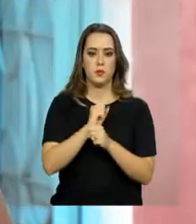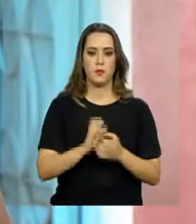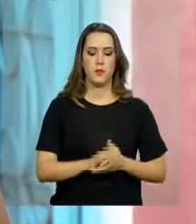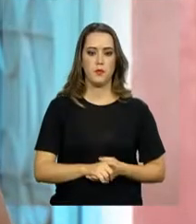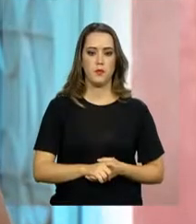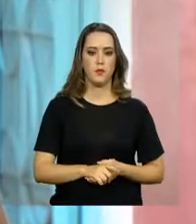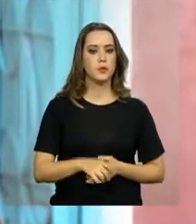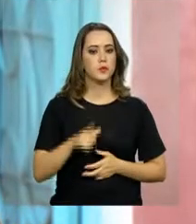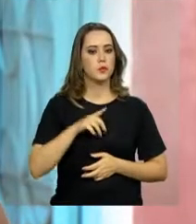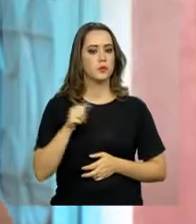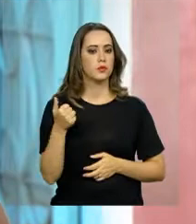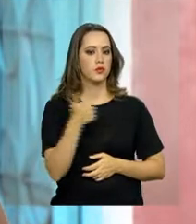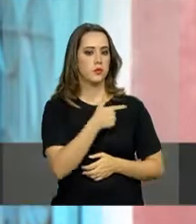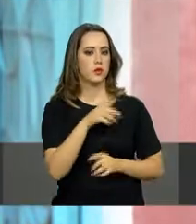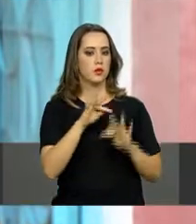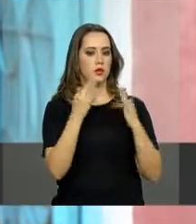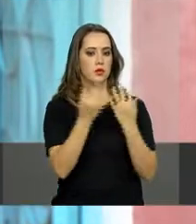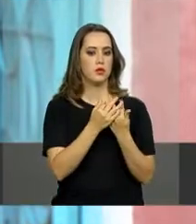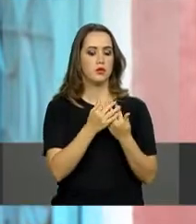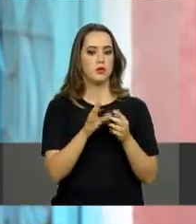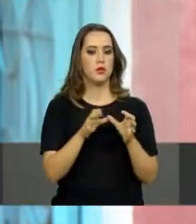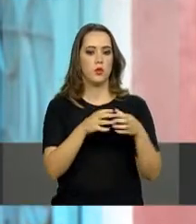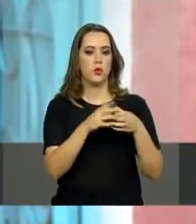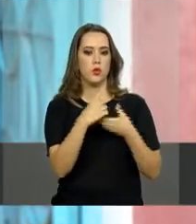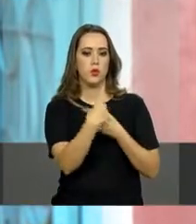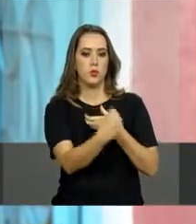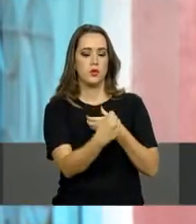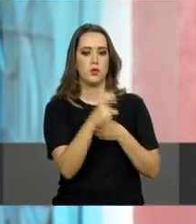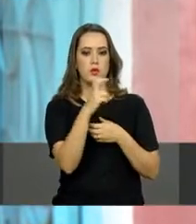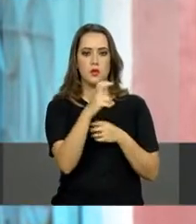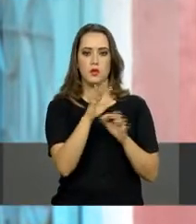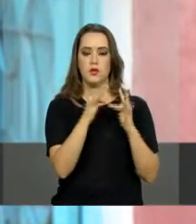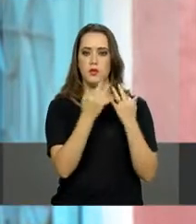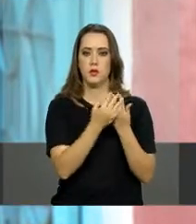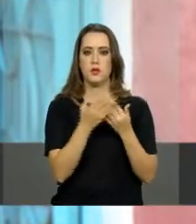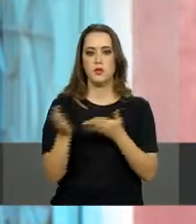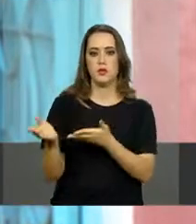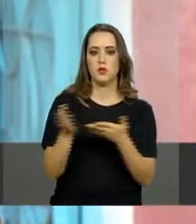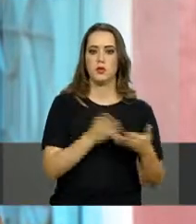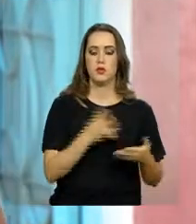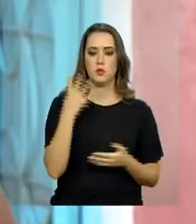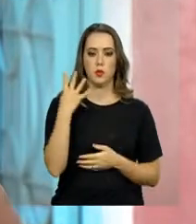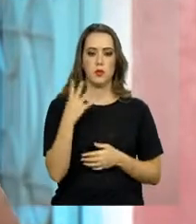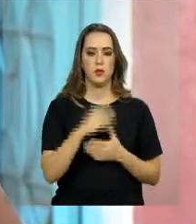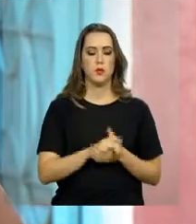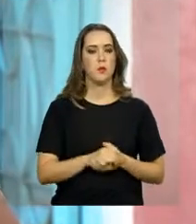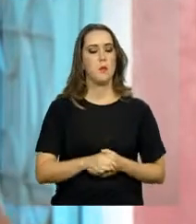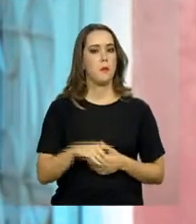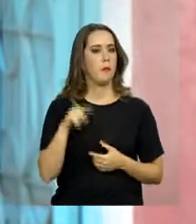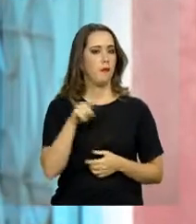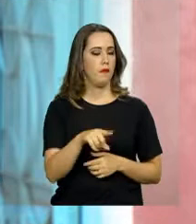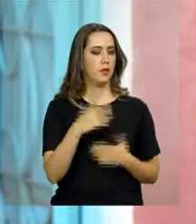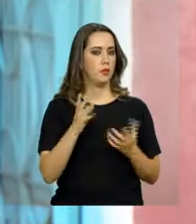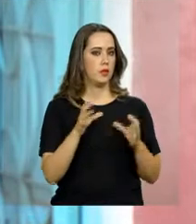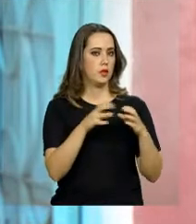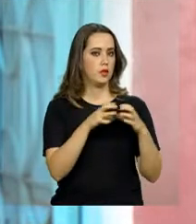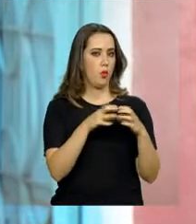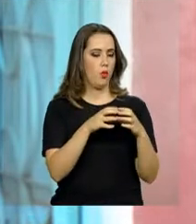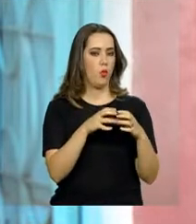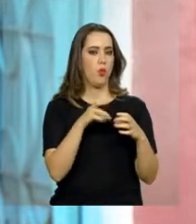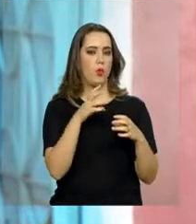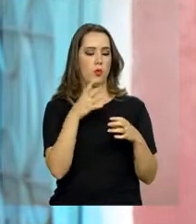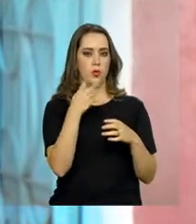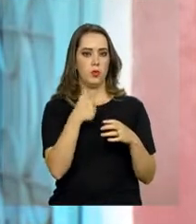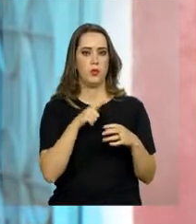compõem 12 famílias. A gente teve uma saída de um grupo de cinco pessoas e por isso a gente recebeu esses quatro. E aí, grupo, gente tem